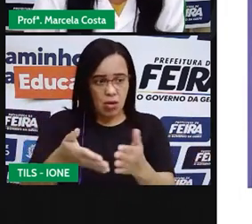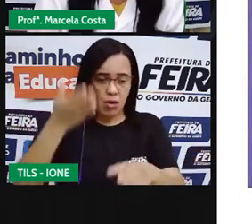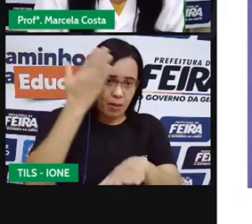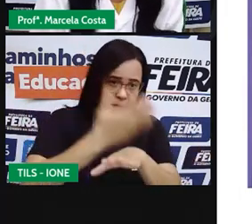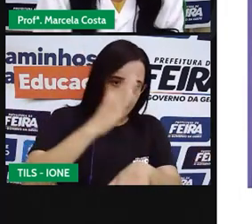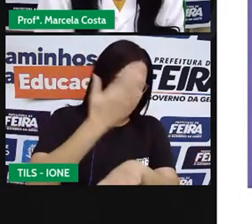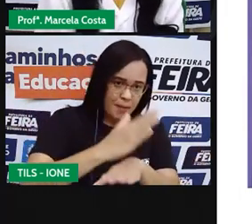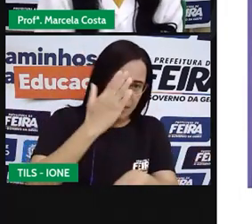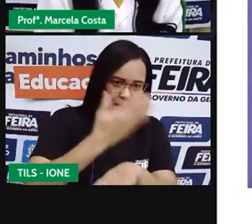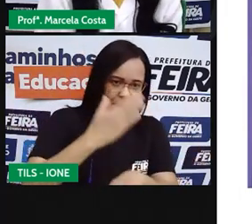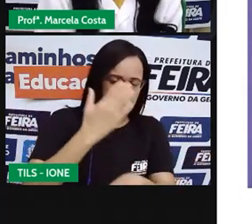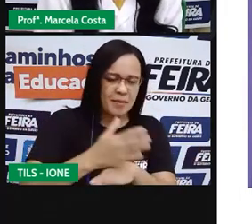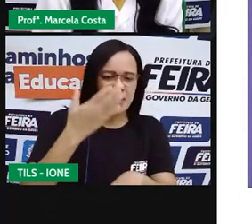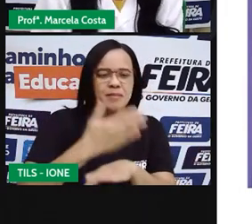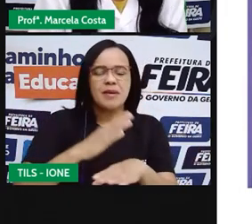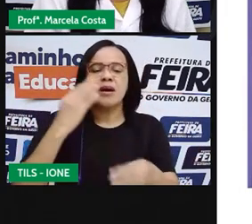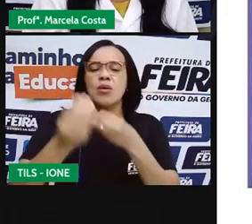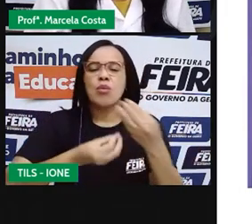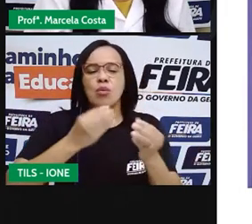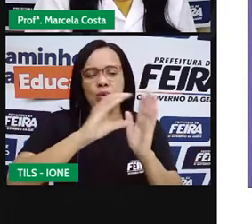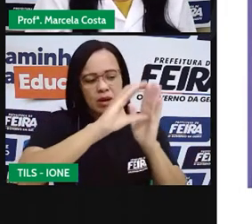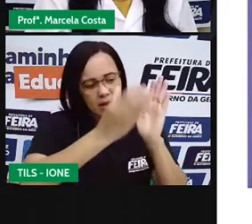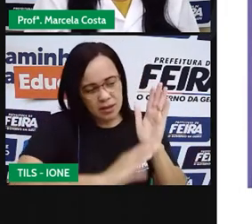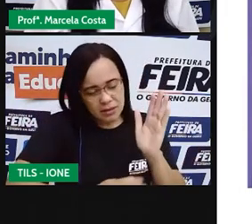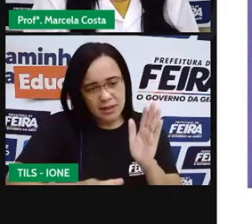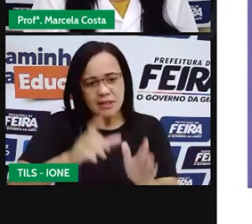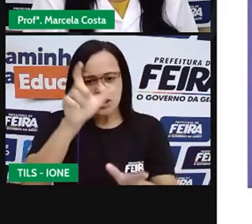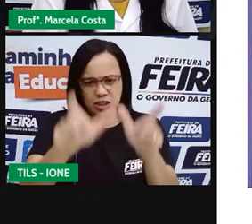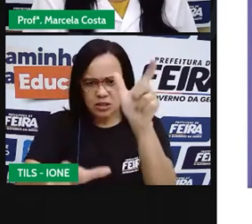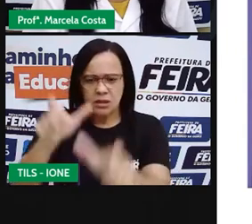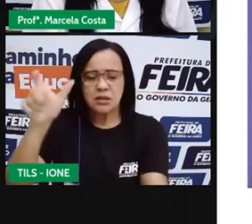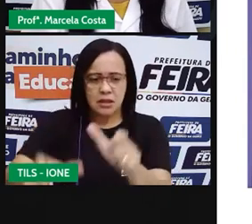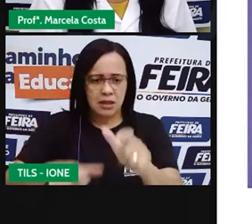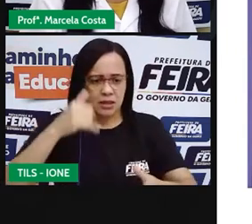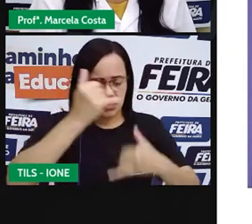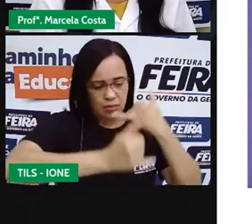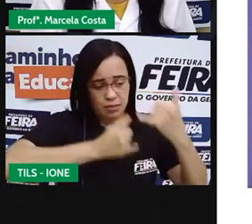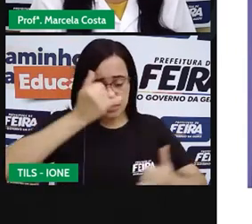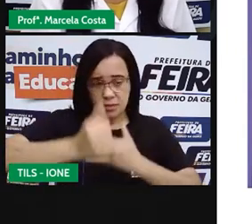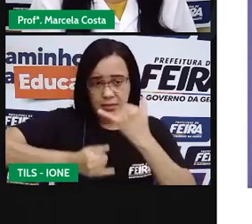conhecimento sobre características físicas com o jogo